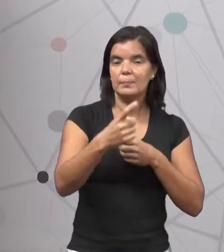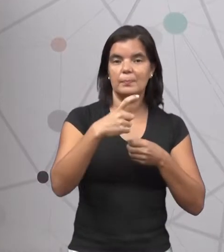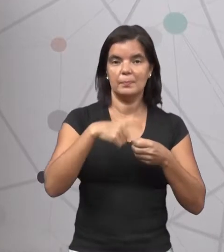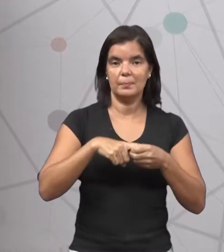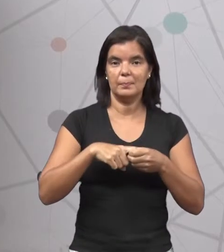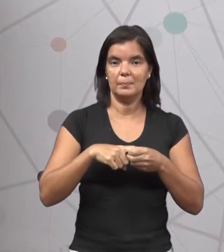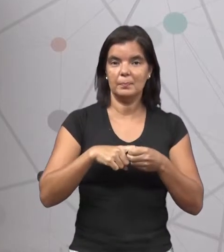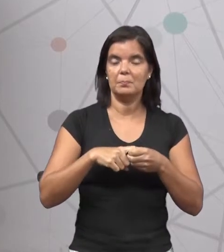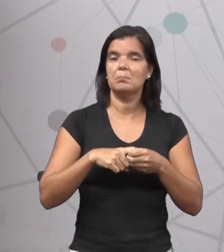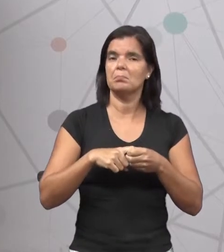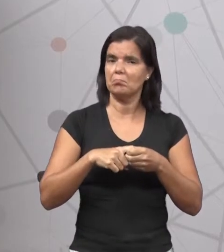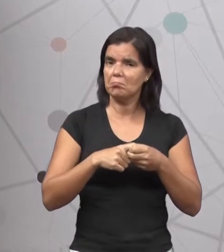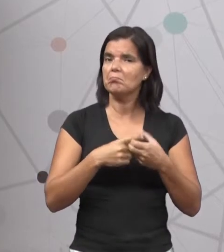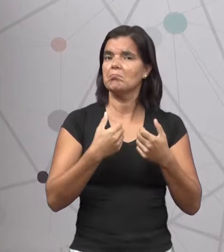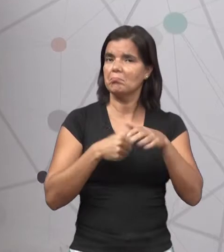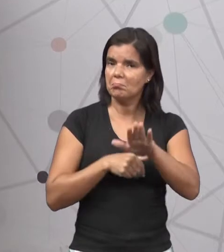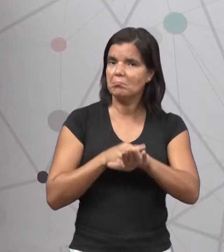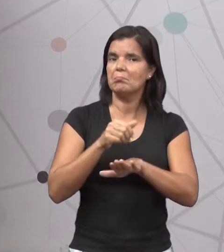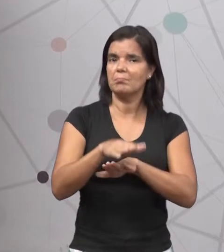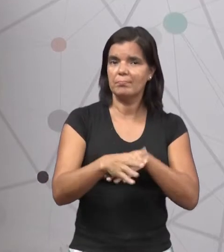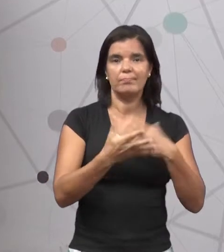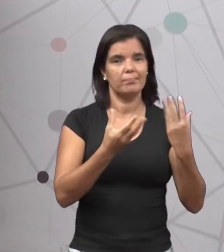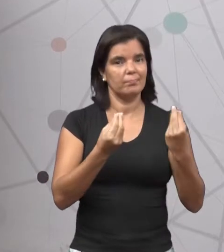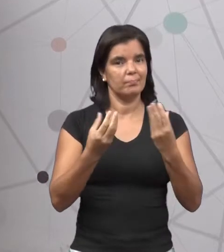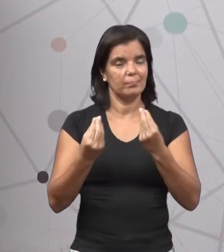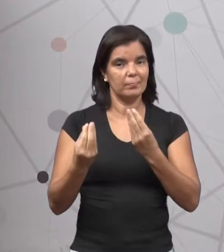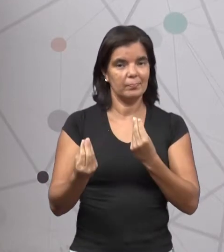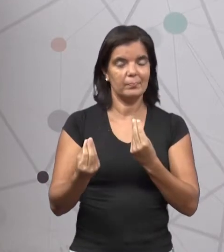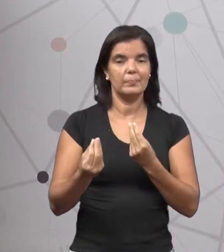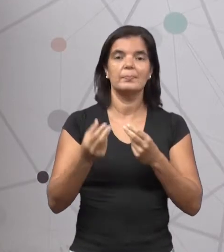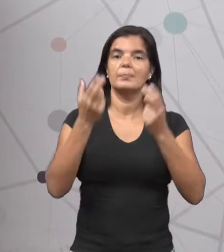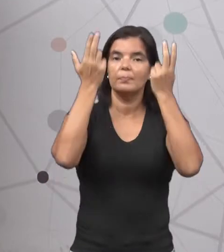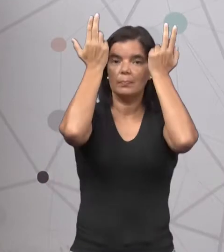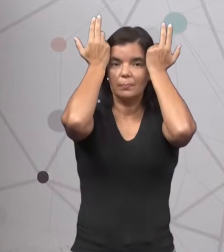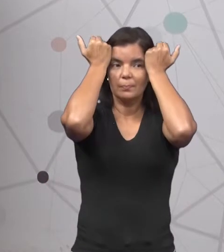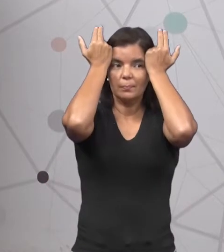Muitos passos, não é mesmo? Enquanto que a